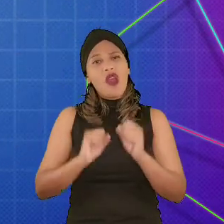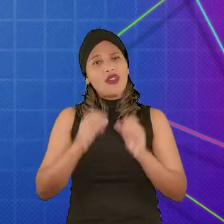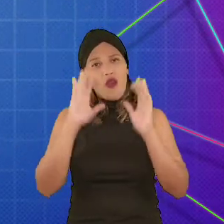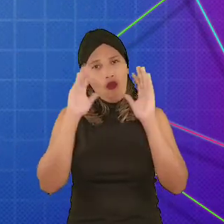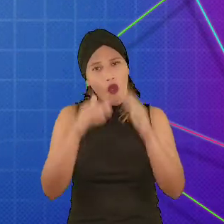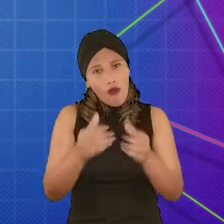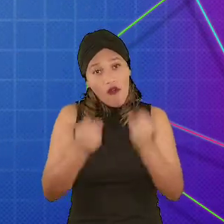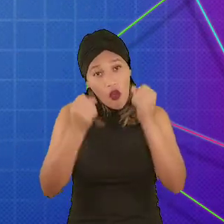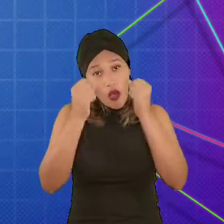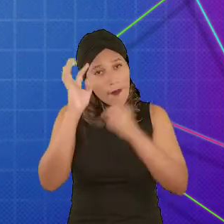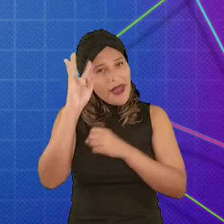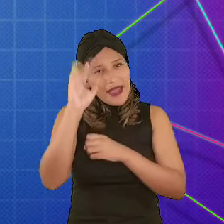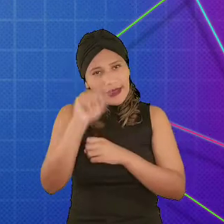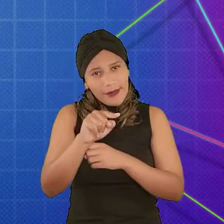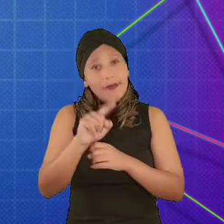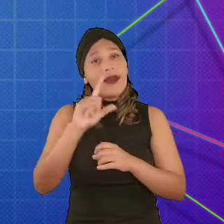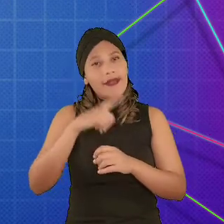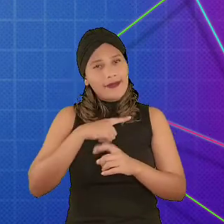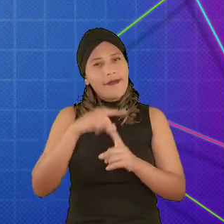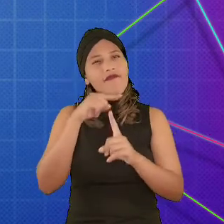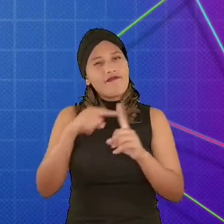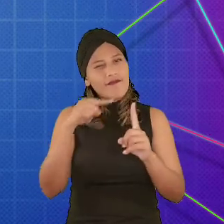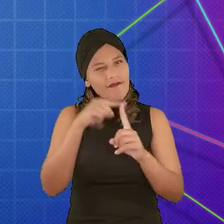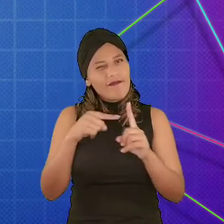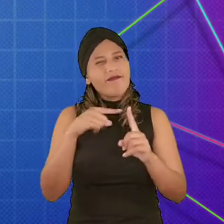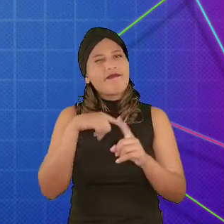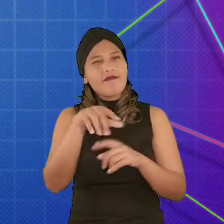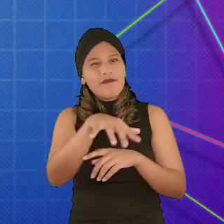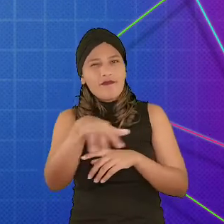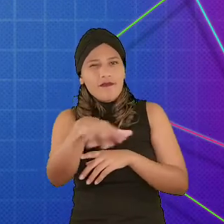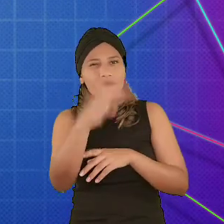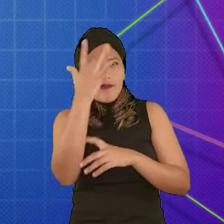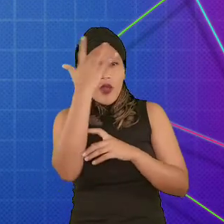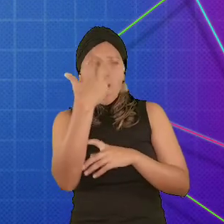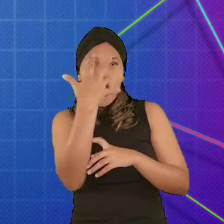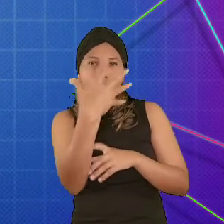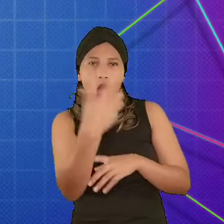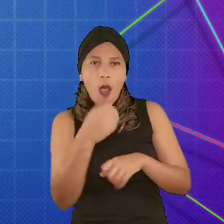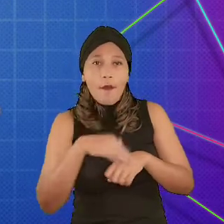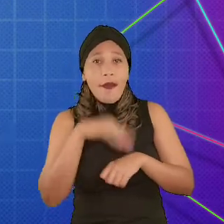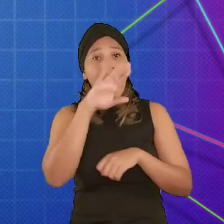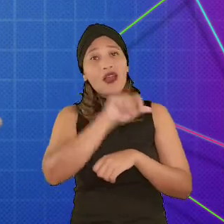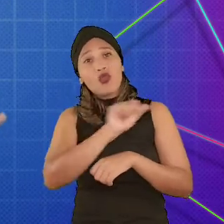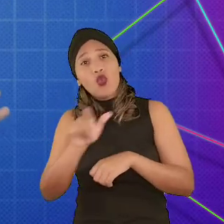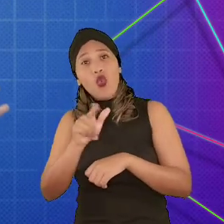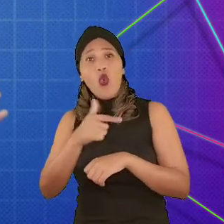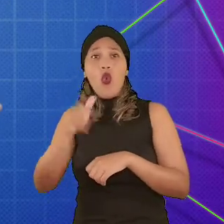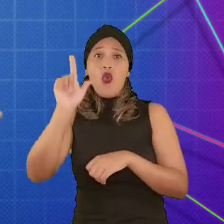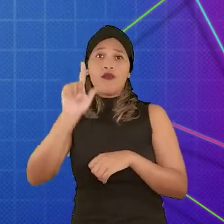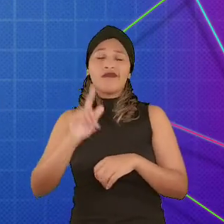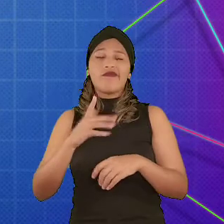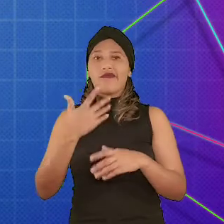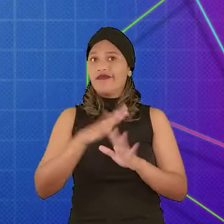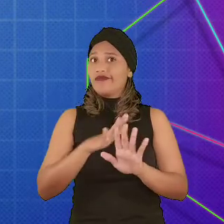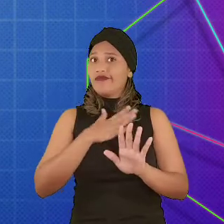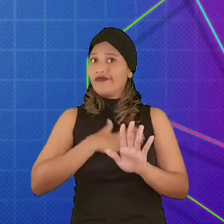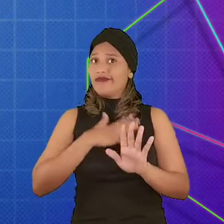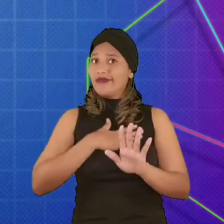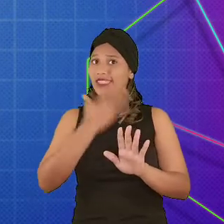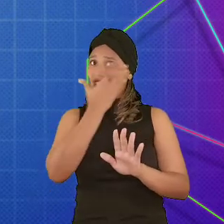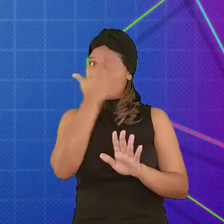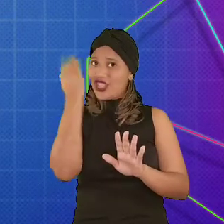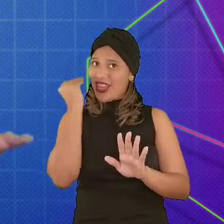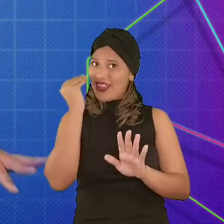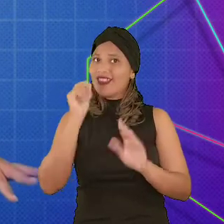mesmo que não pense, terá uma parte das pessoas que se verá mais captada por seu game. E já pode tirar da cabeça que seu público